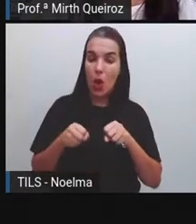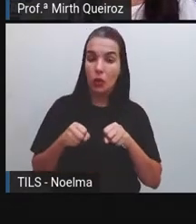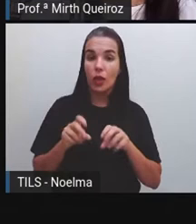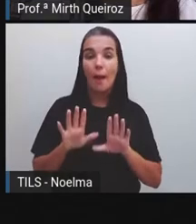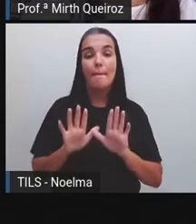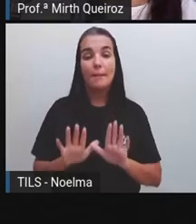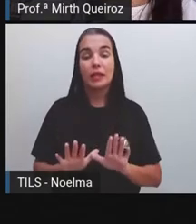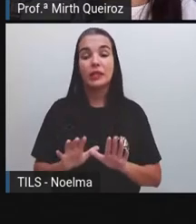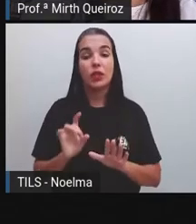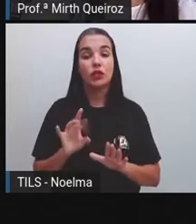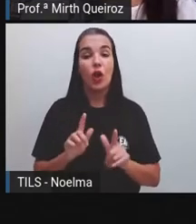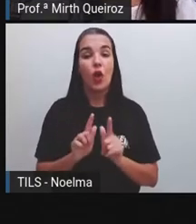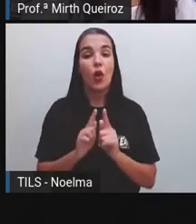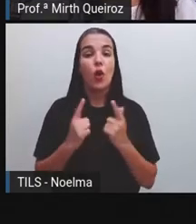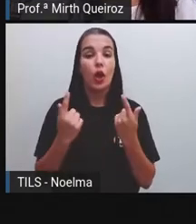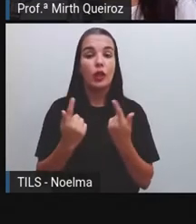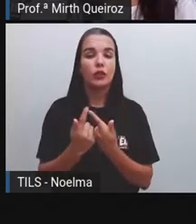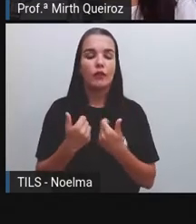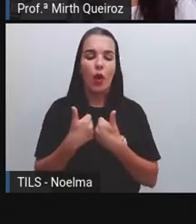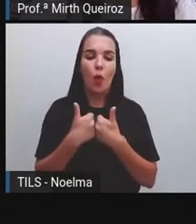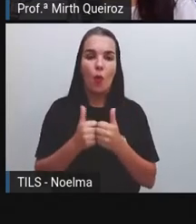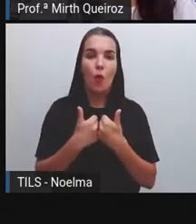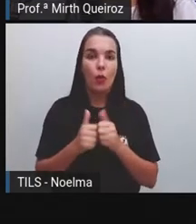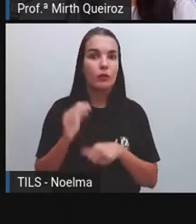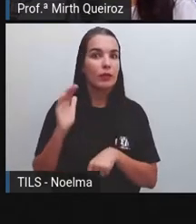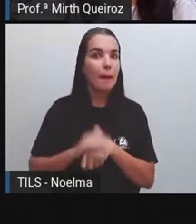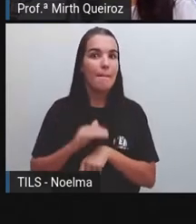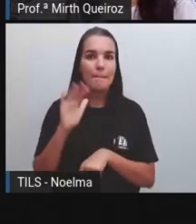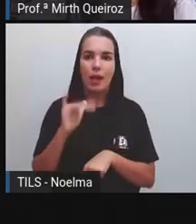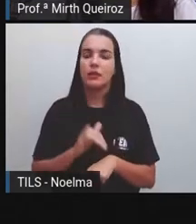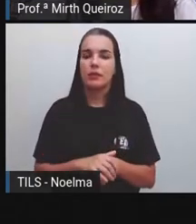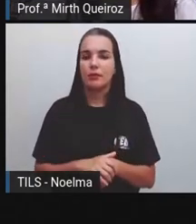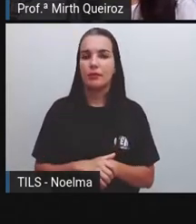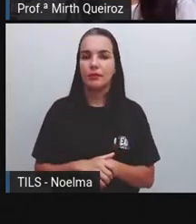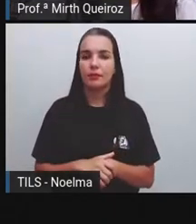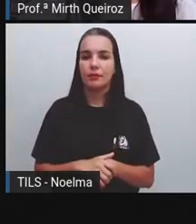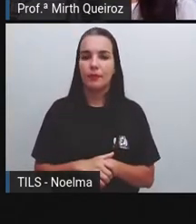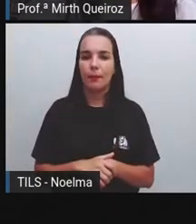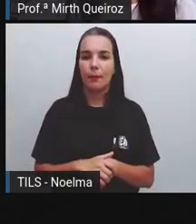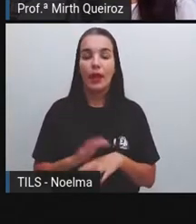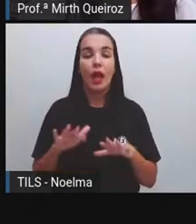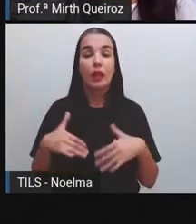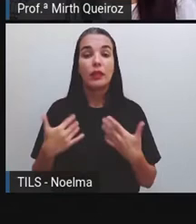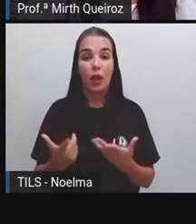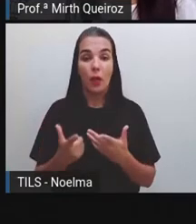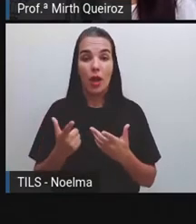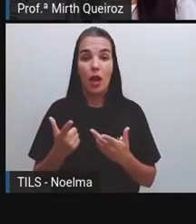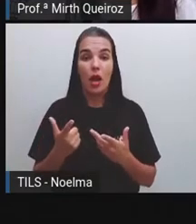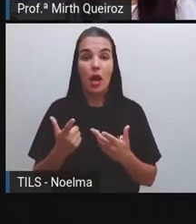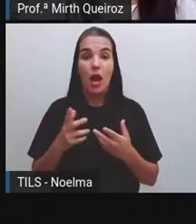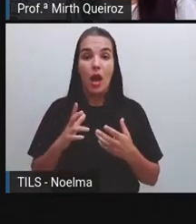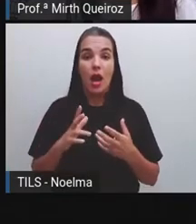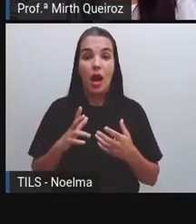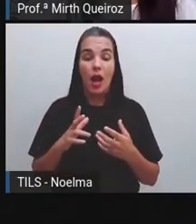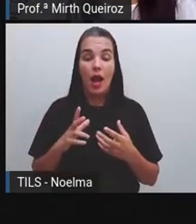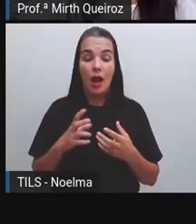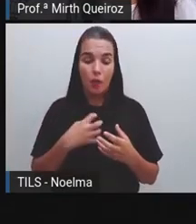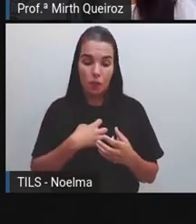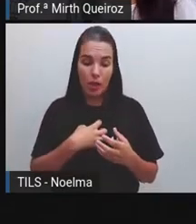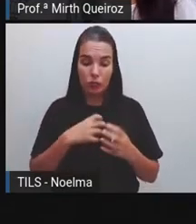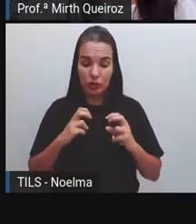o transporte coletivo de ônibus é bem forte no nosso município. Os meios de transporte são